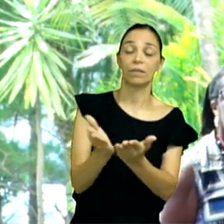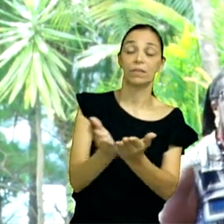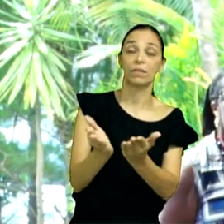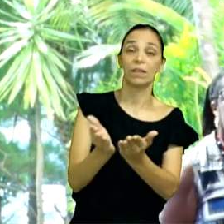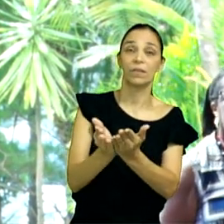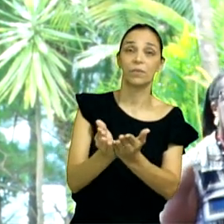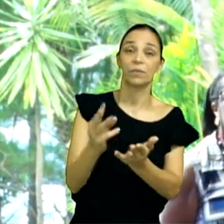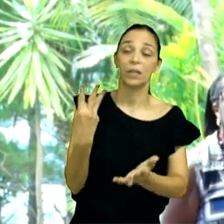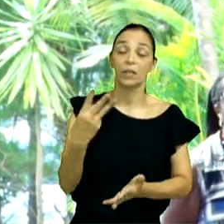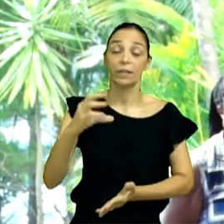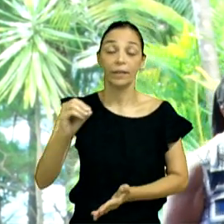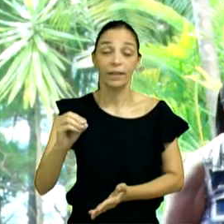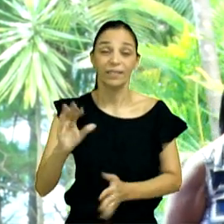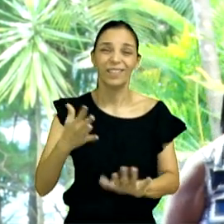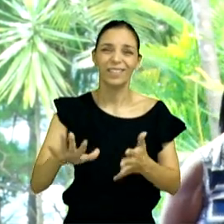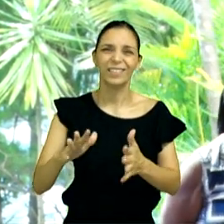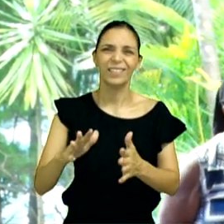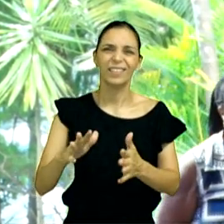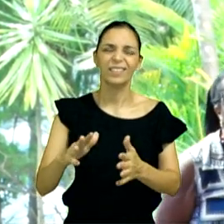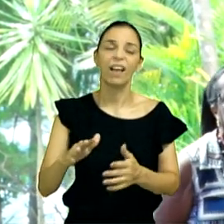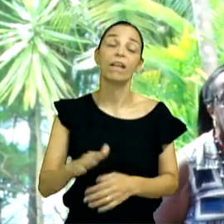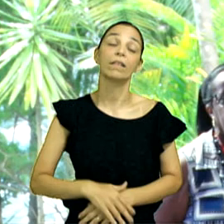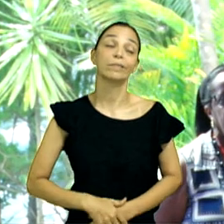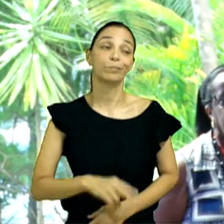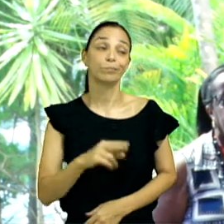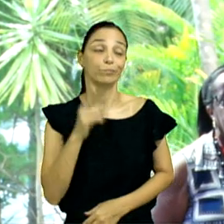então parece que você fica assim, mais sábio do que Deus,